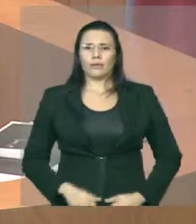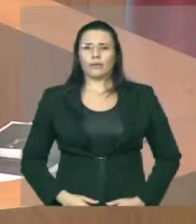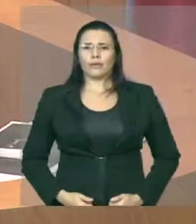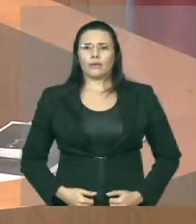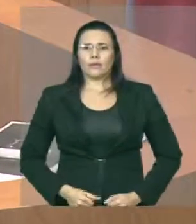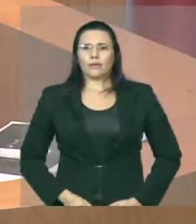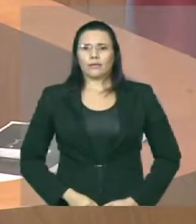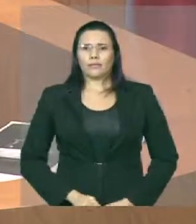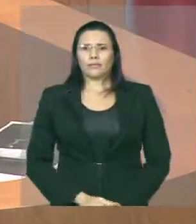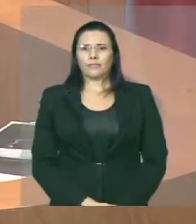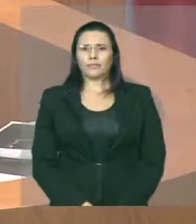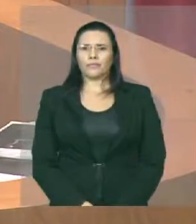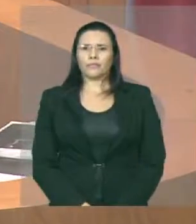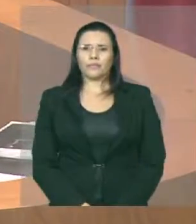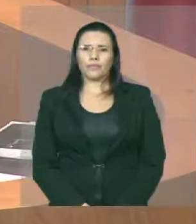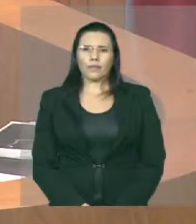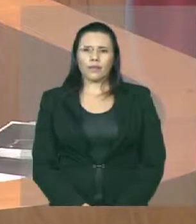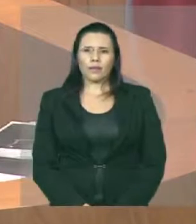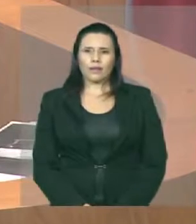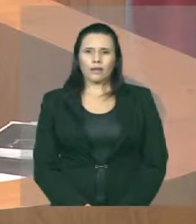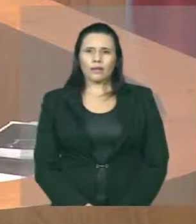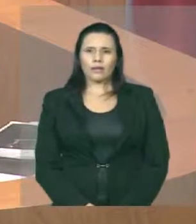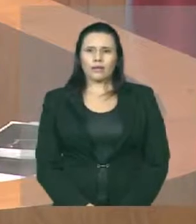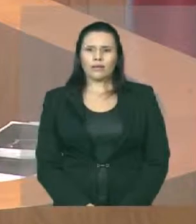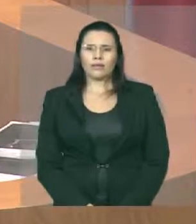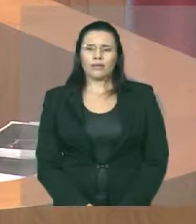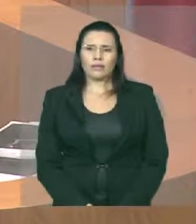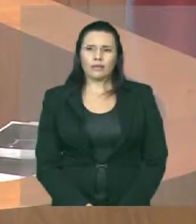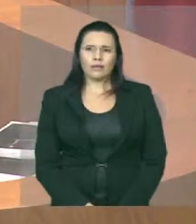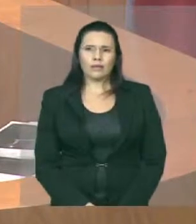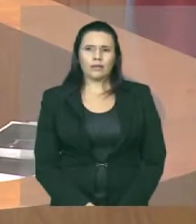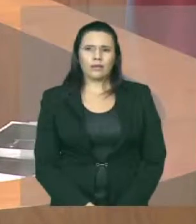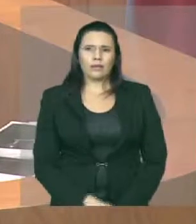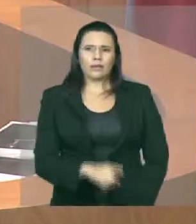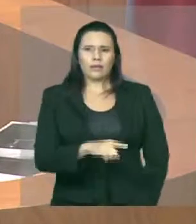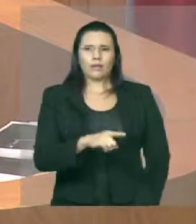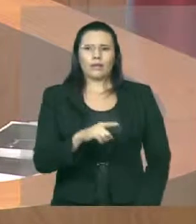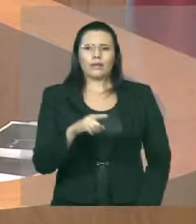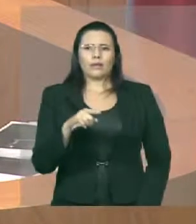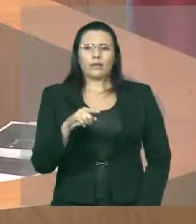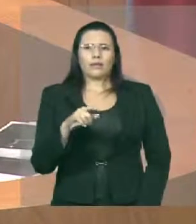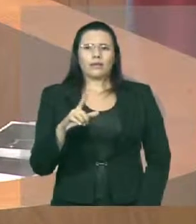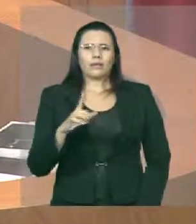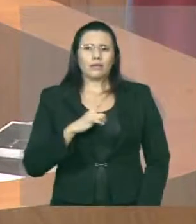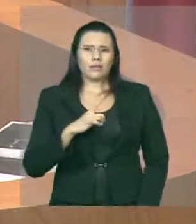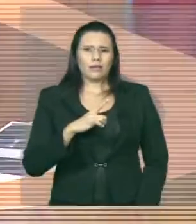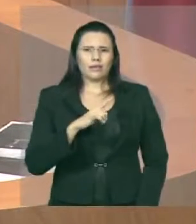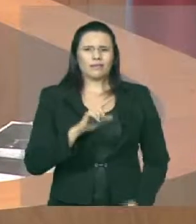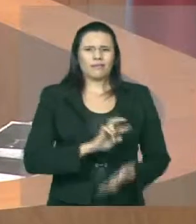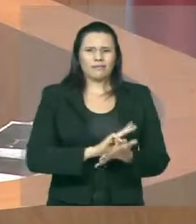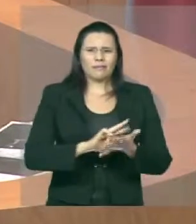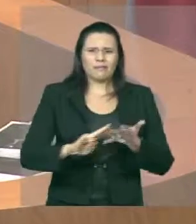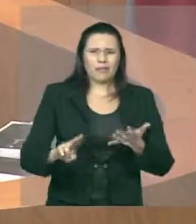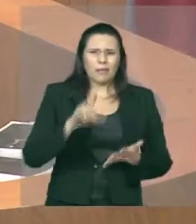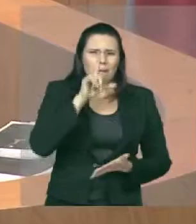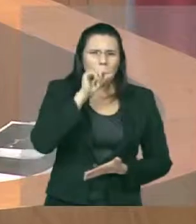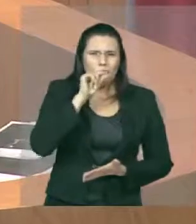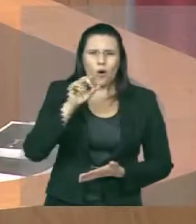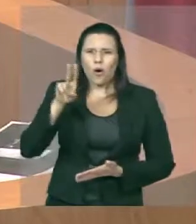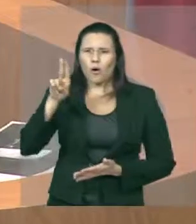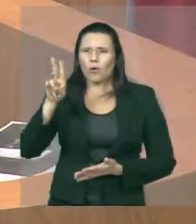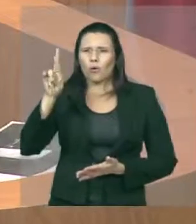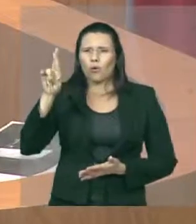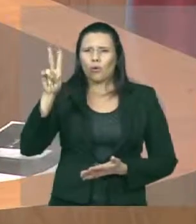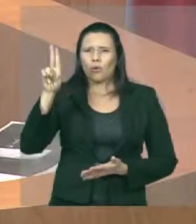tem um bocado de urubus, mas isso aqui não sou flamenguista não, isso aqui são urubus por conta do mau cheiro que está lá. um urubu, dois urubus, três